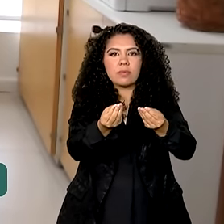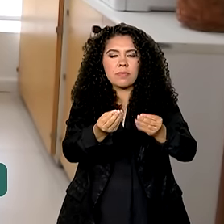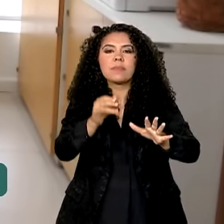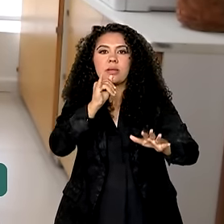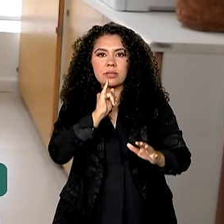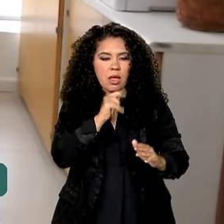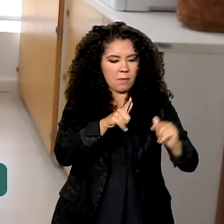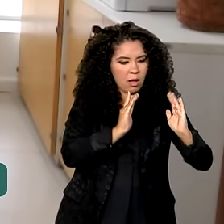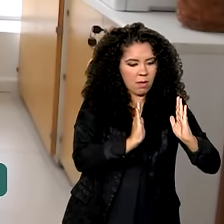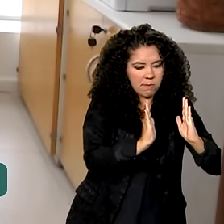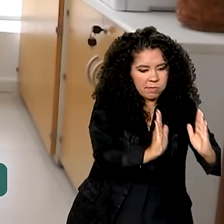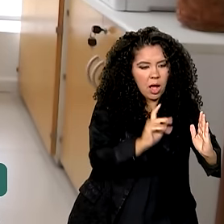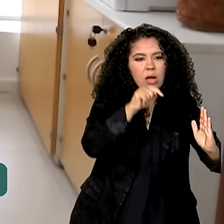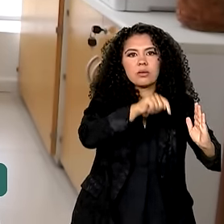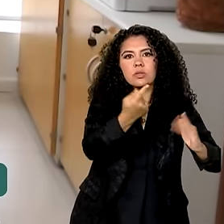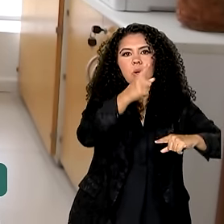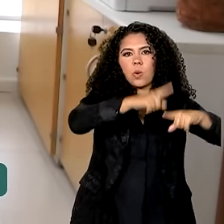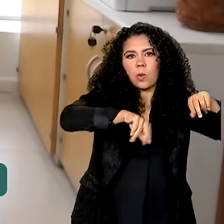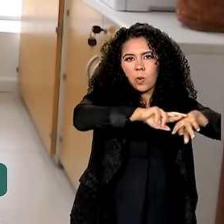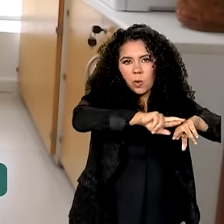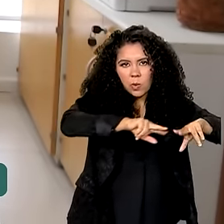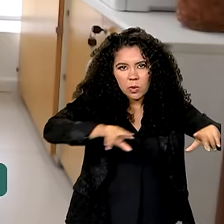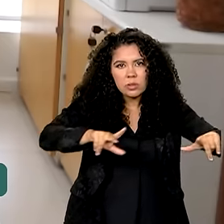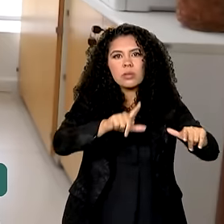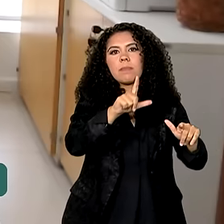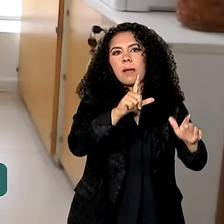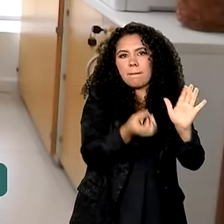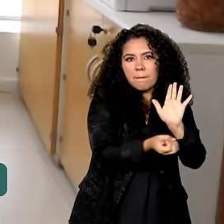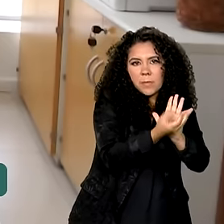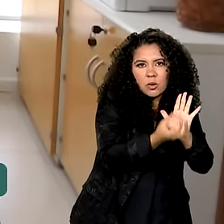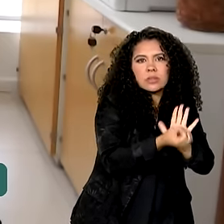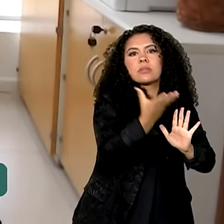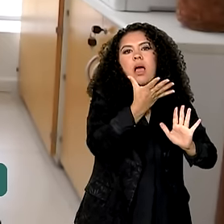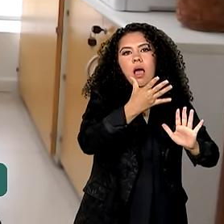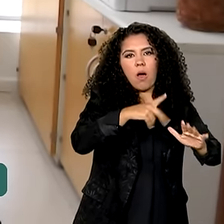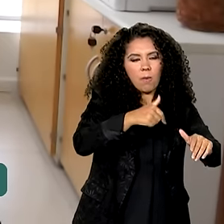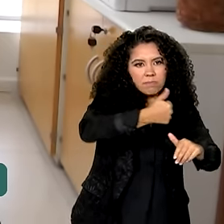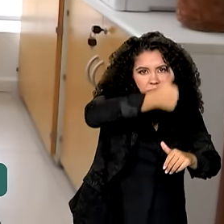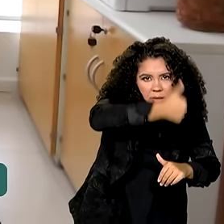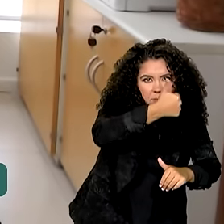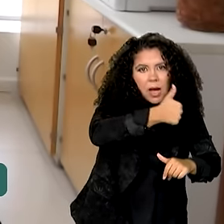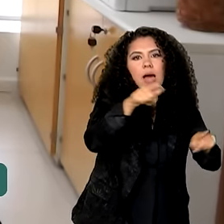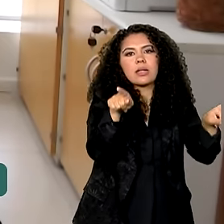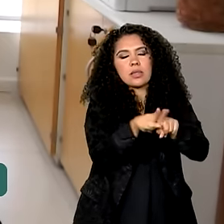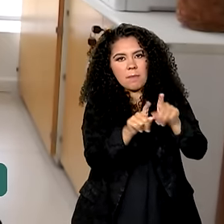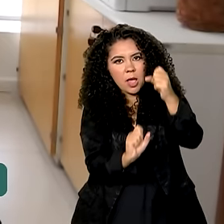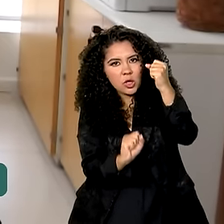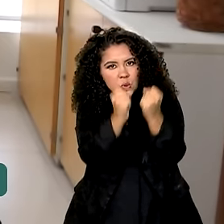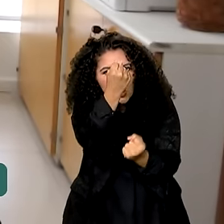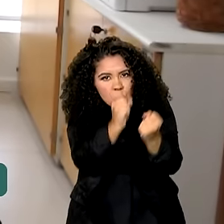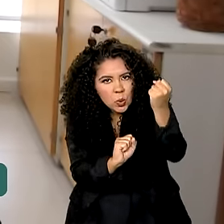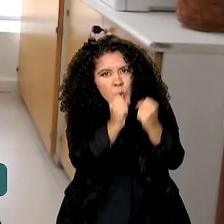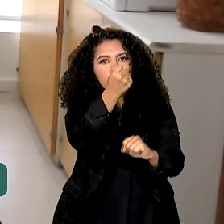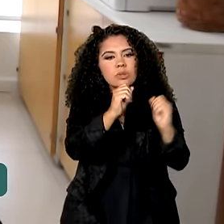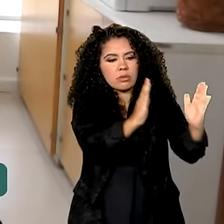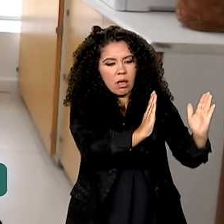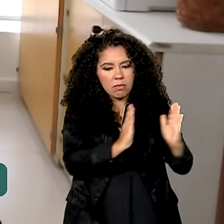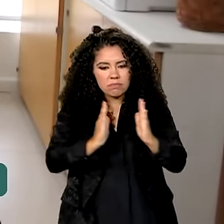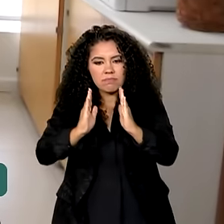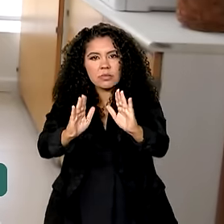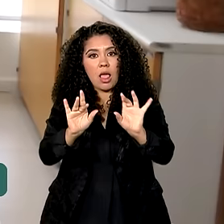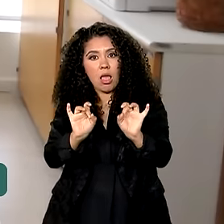a parte dos insumos, passando pela produção primária, pela industrialização do produto, pela